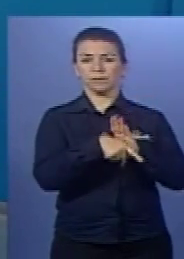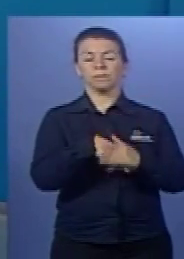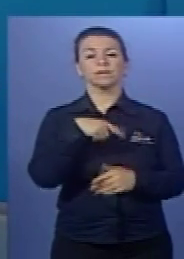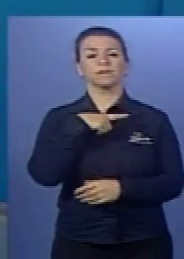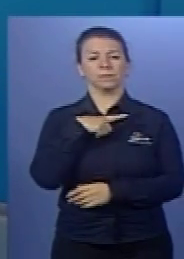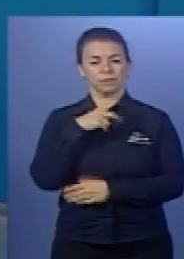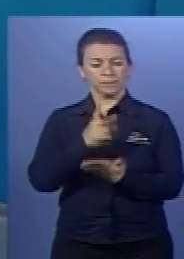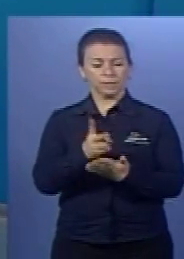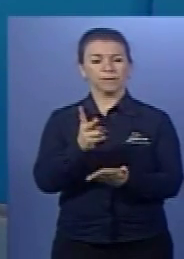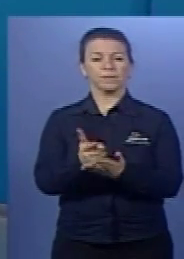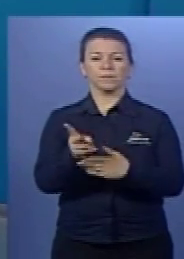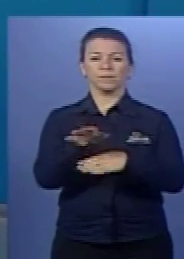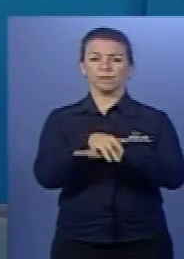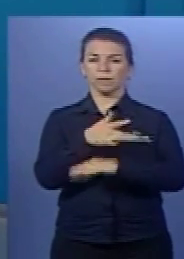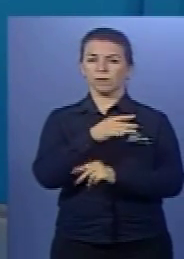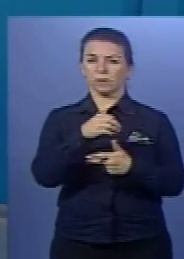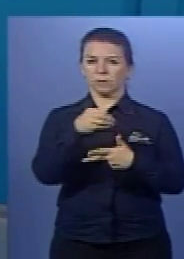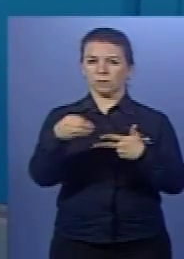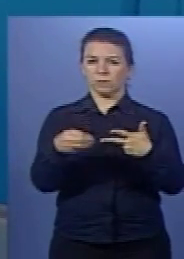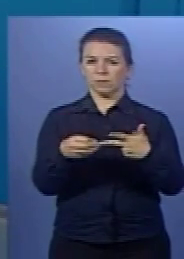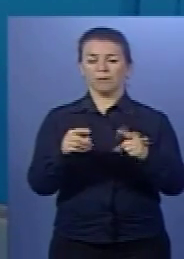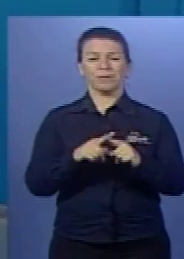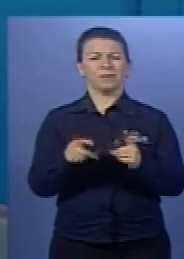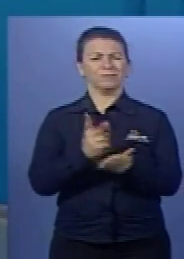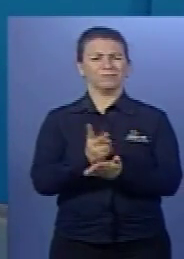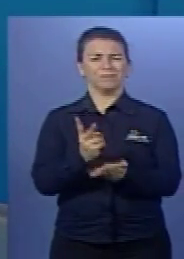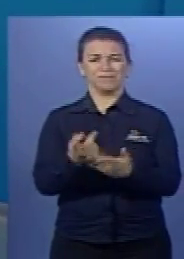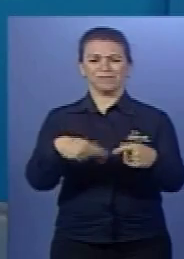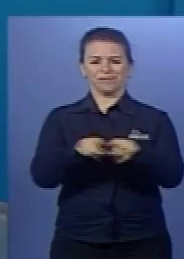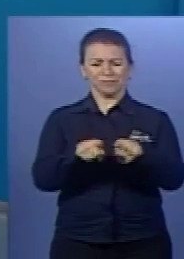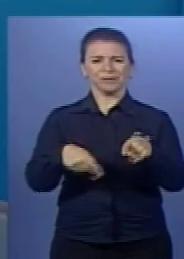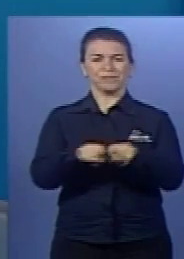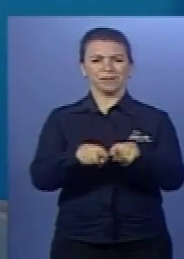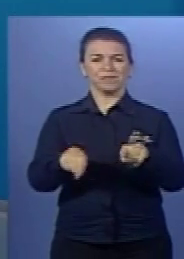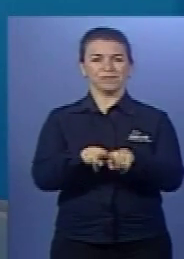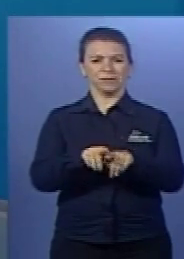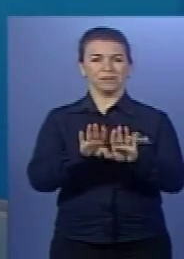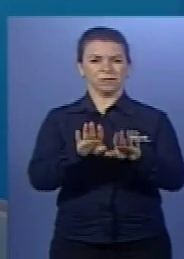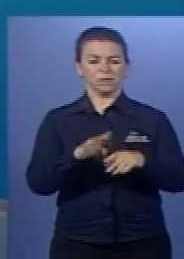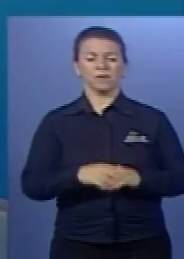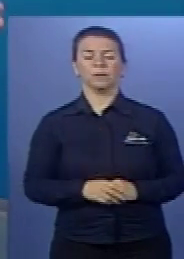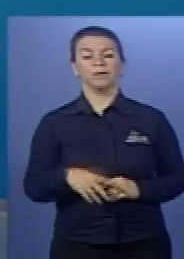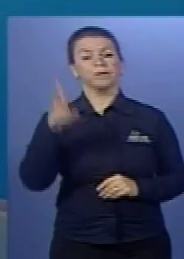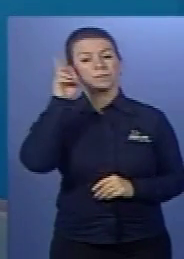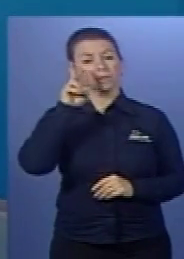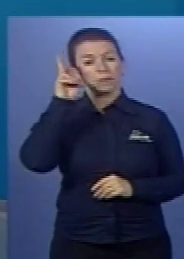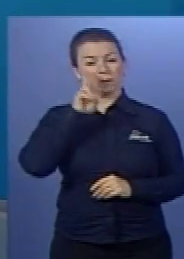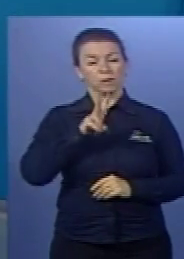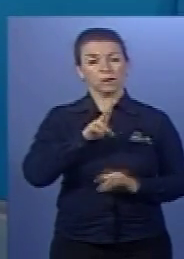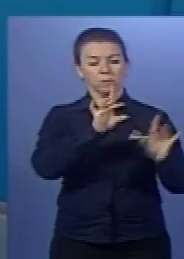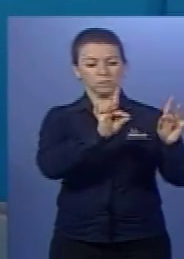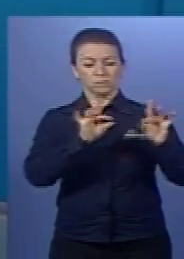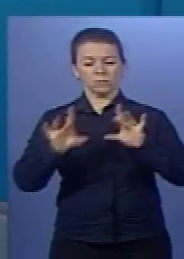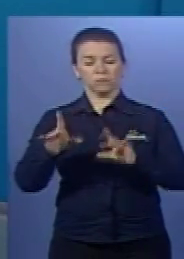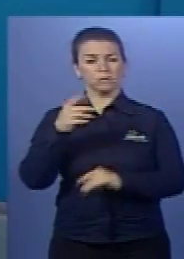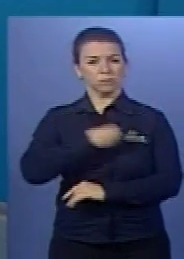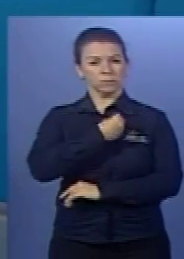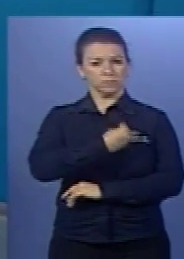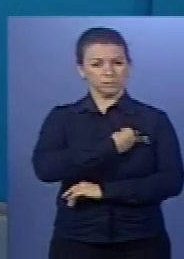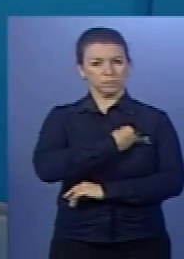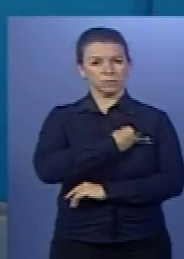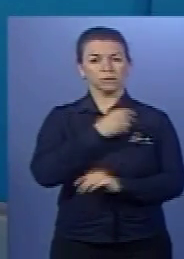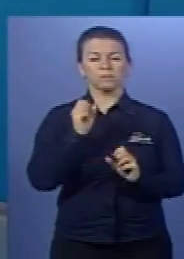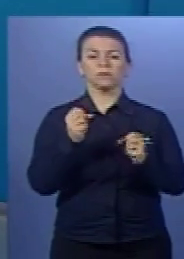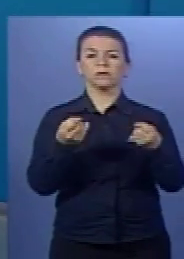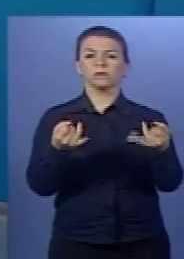bastante no Enem. Mas está meio batido. Então, se veja, lembre que a questão é tirada do nosso cotidiano. E o que